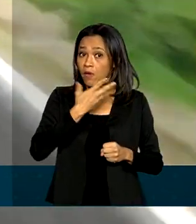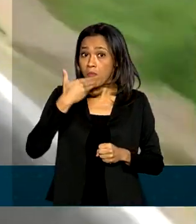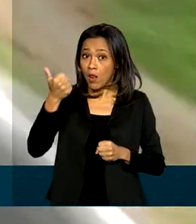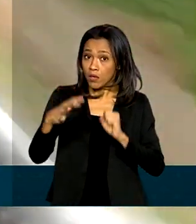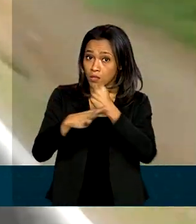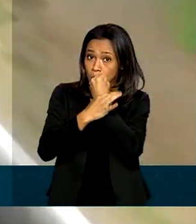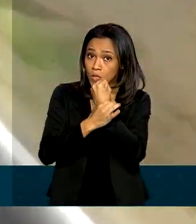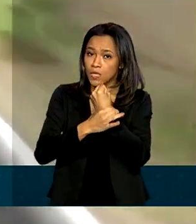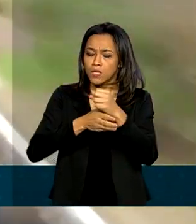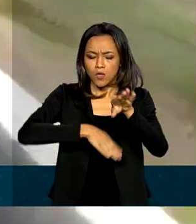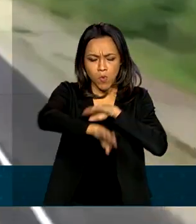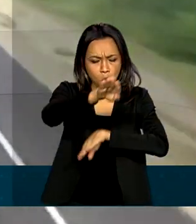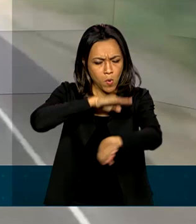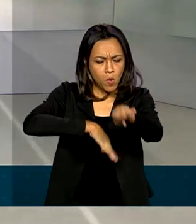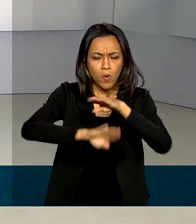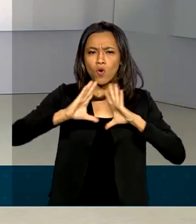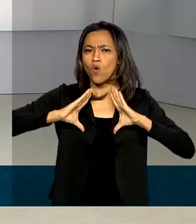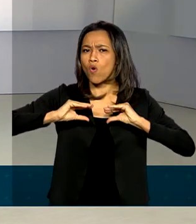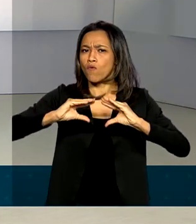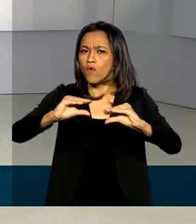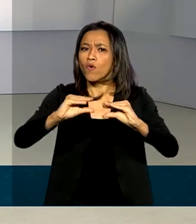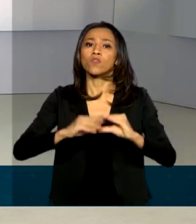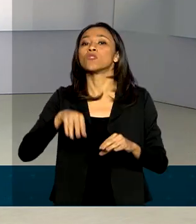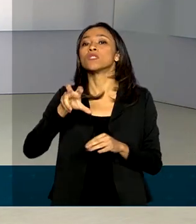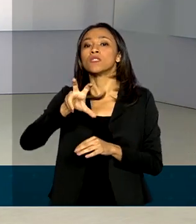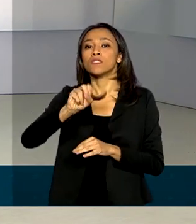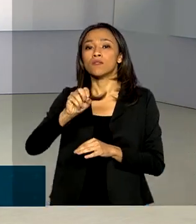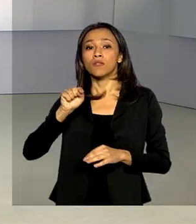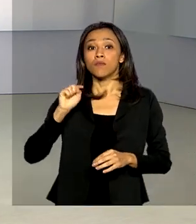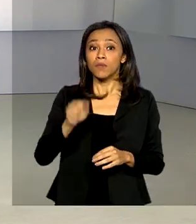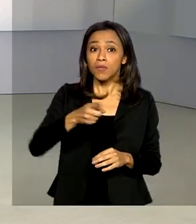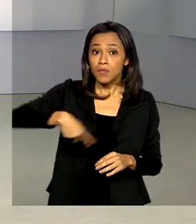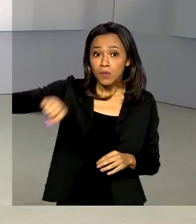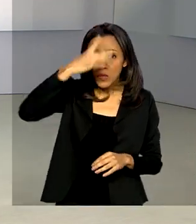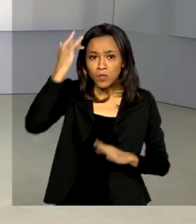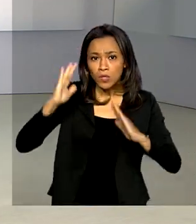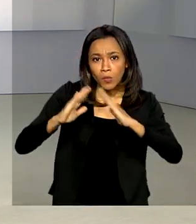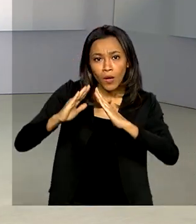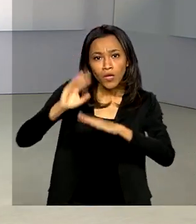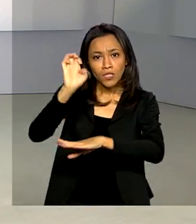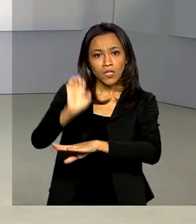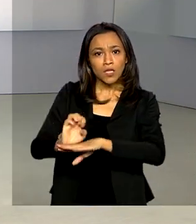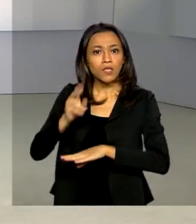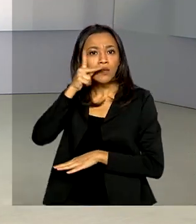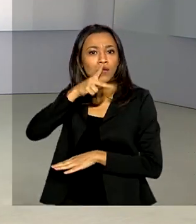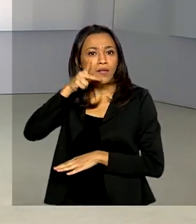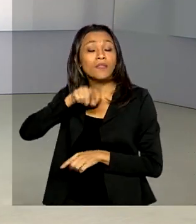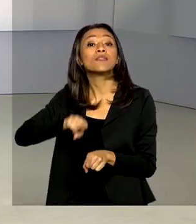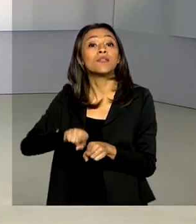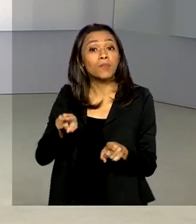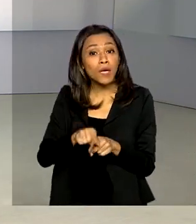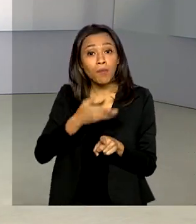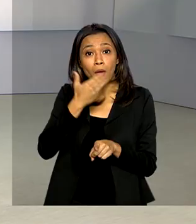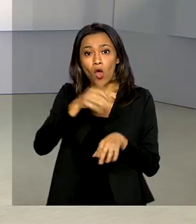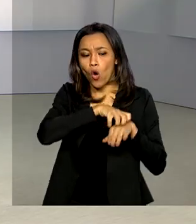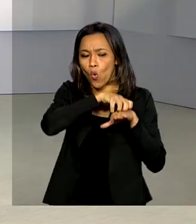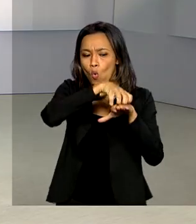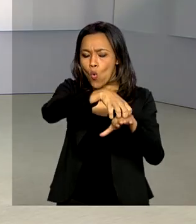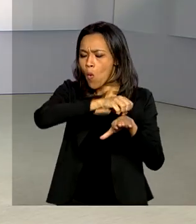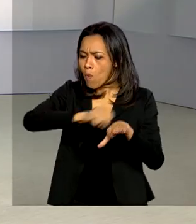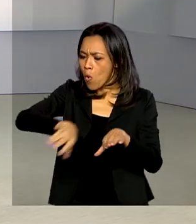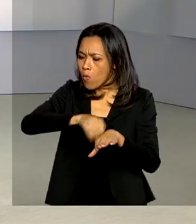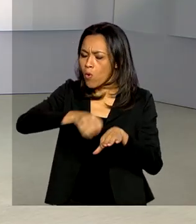mobilidade e o conforto de 50 mil habitantes do sertão paraibano, além de modernizar o escoamento de produtos